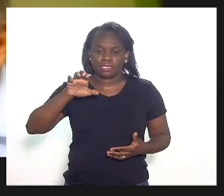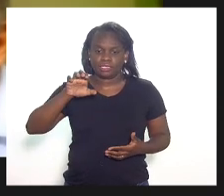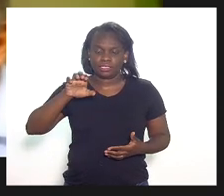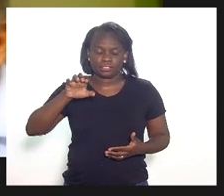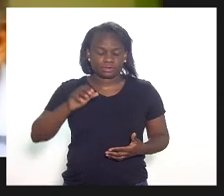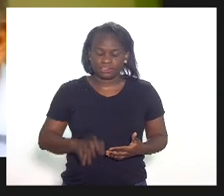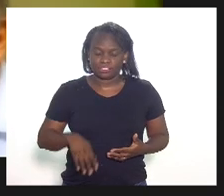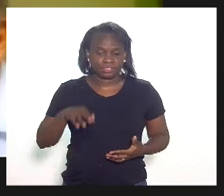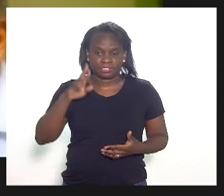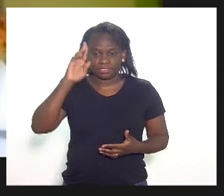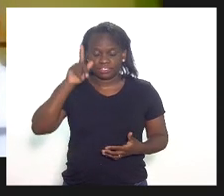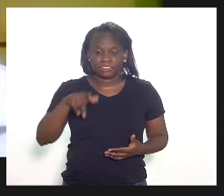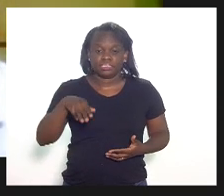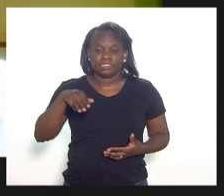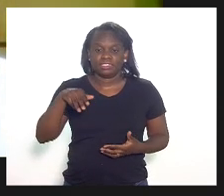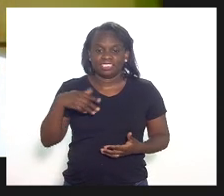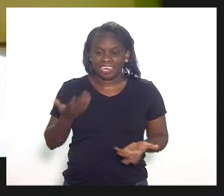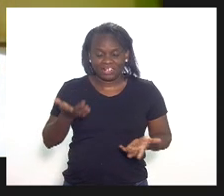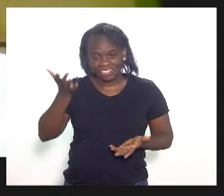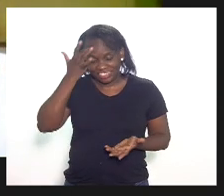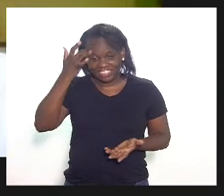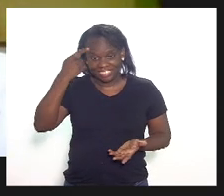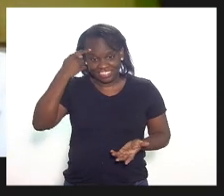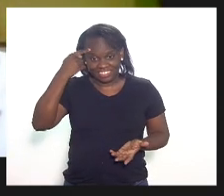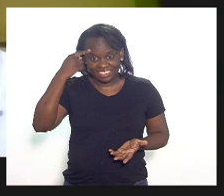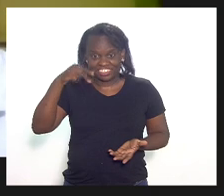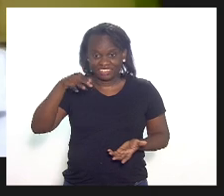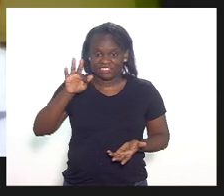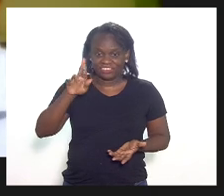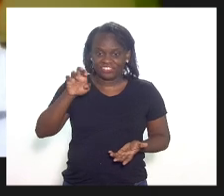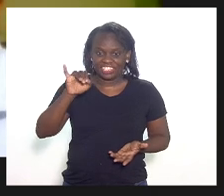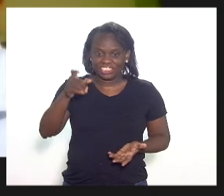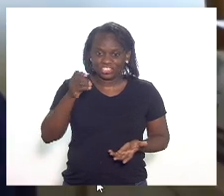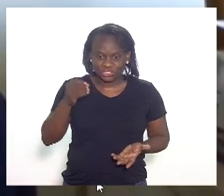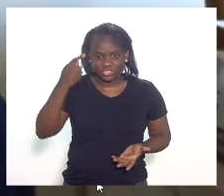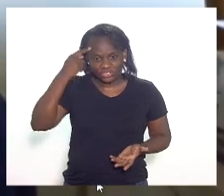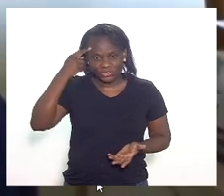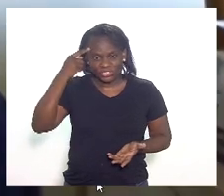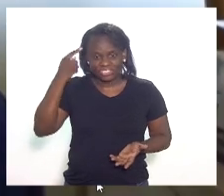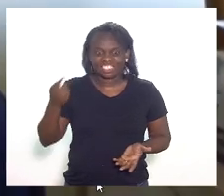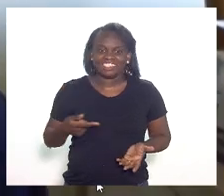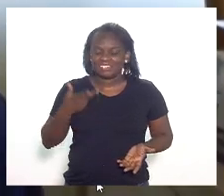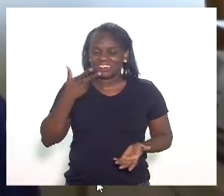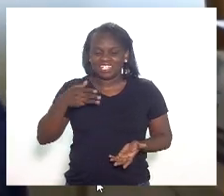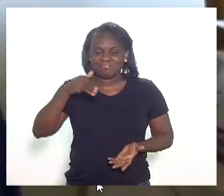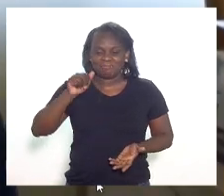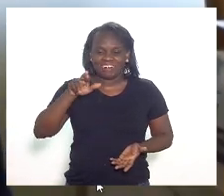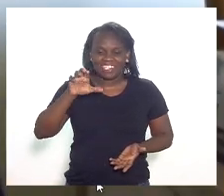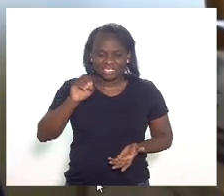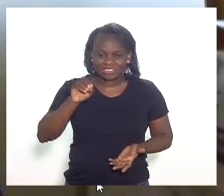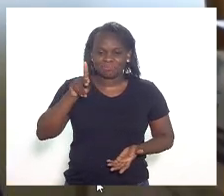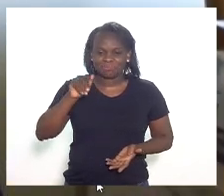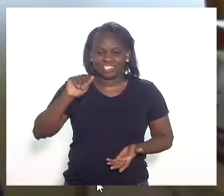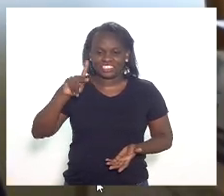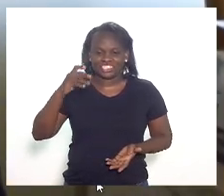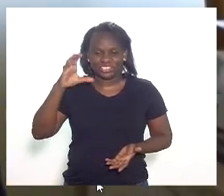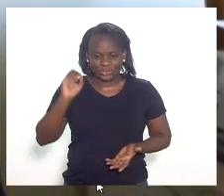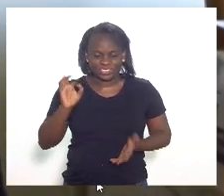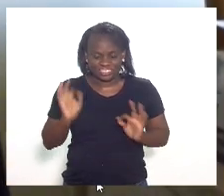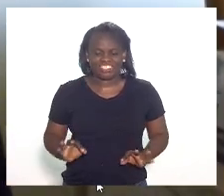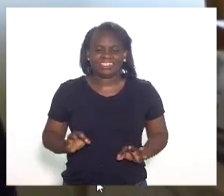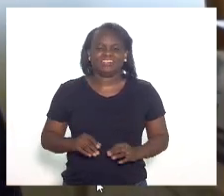Freixo, eu estou com o Marcelo Freixo aqui na cabeça, ver eu falar Márcio Pacheco, eu falo Marcelo Freixo.